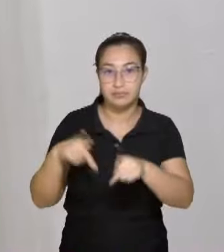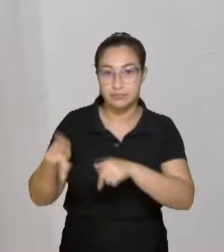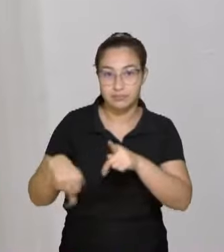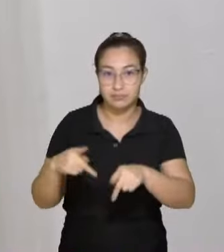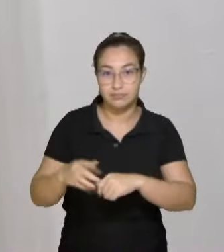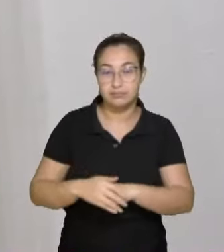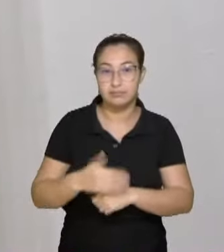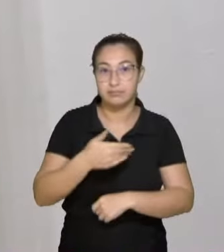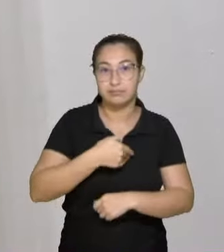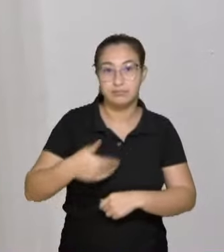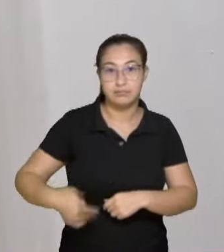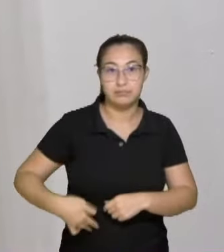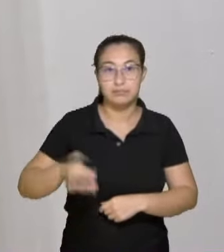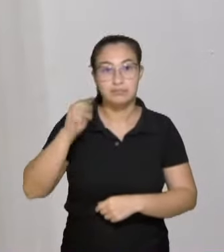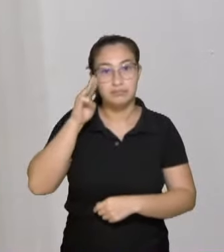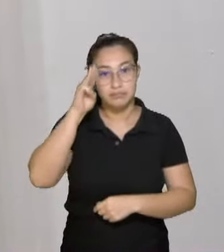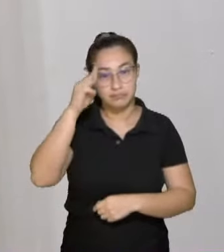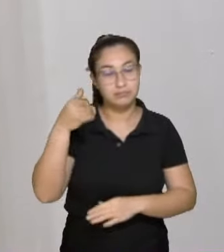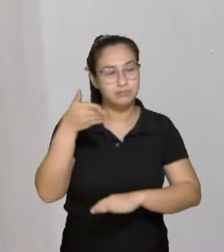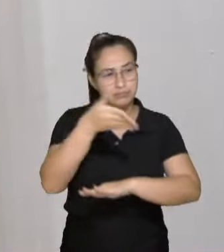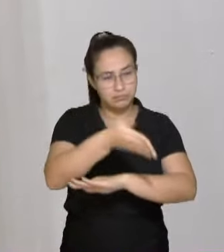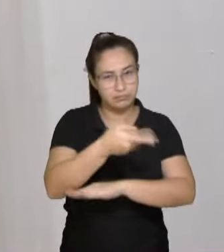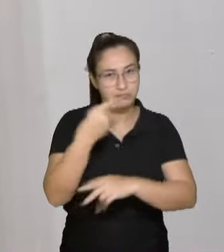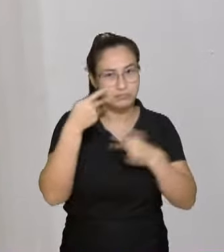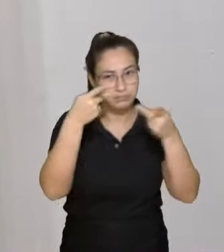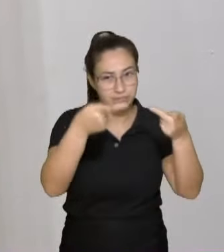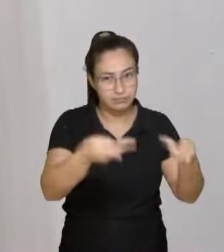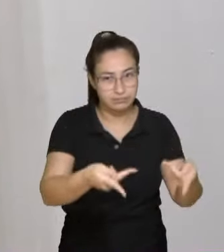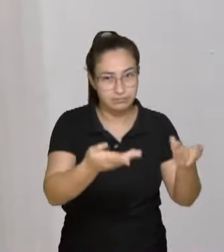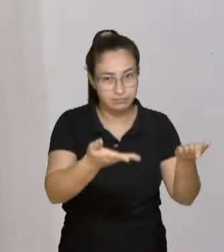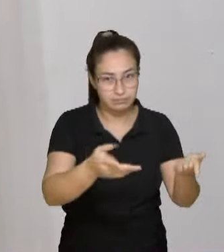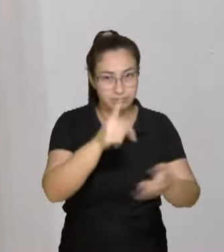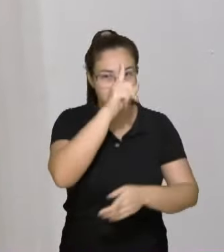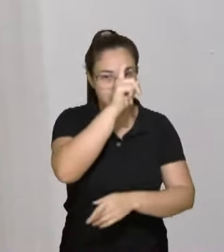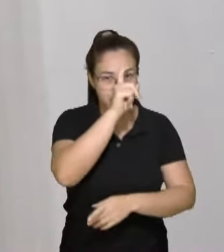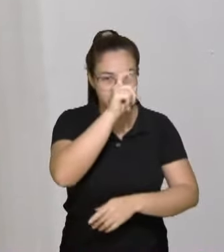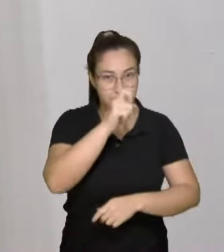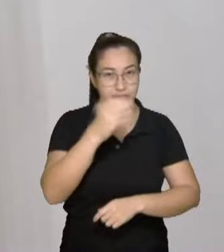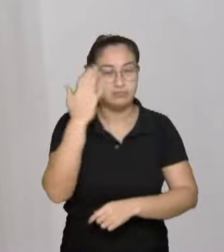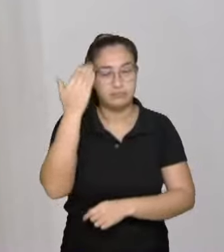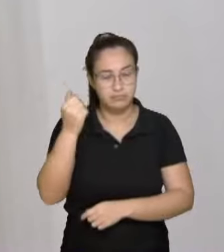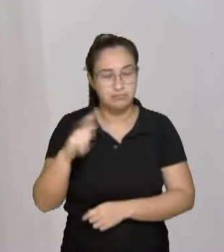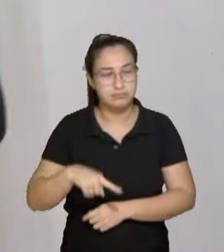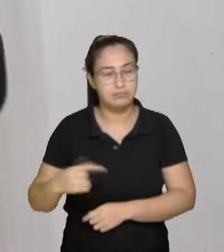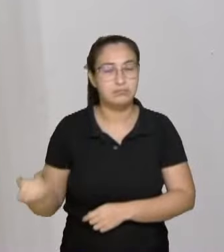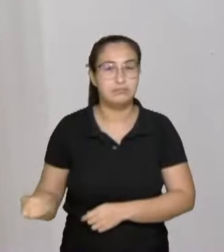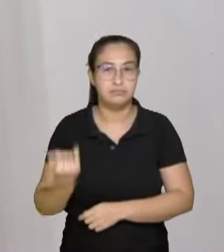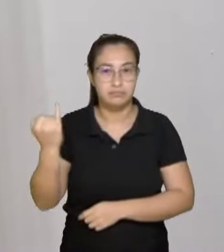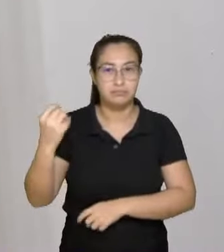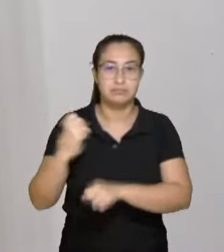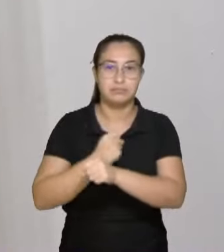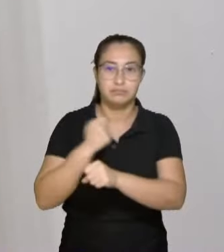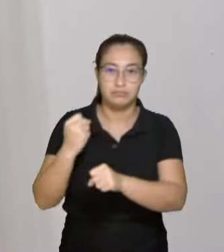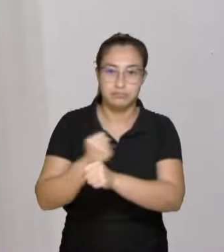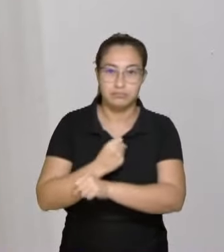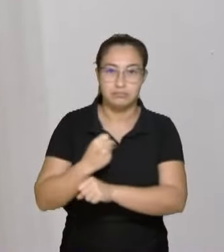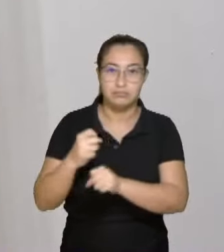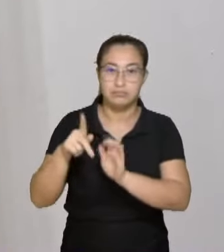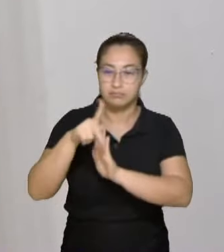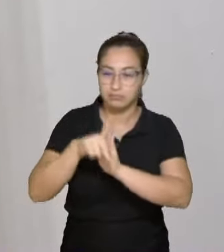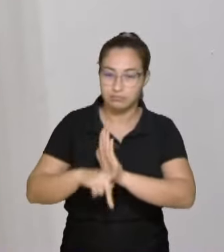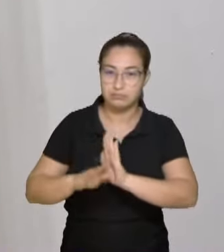governador Moisés esteve, há poucos dias, visitando esse hospital, sabe da importância dessa obra, o projeto já foi